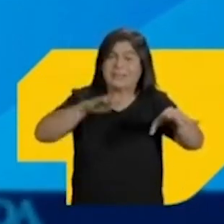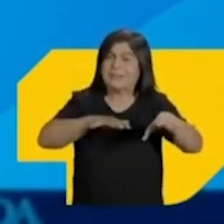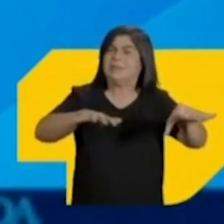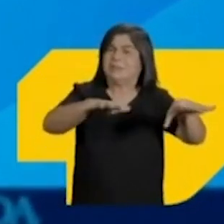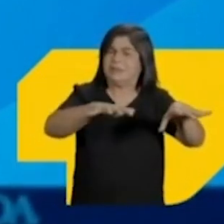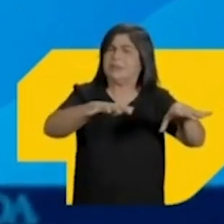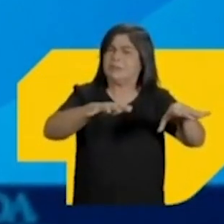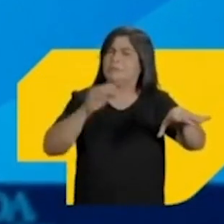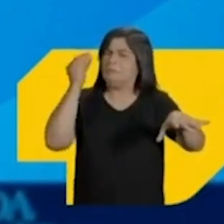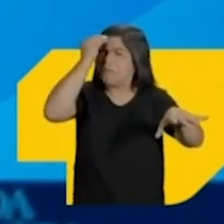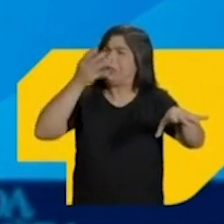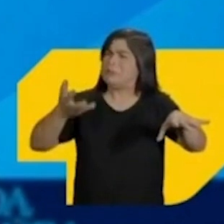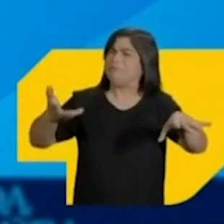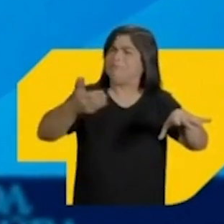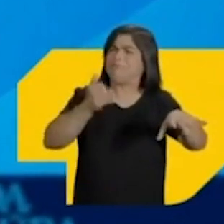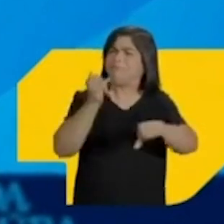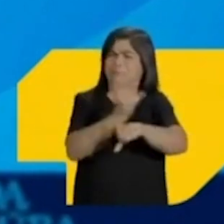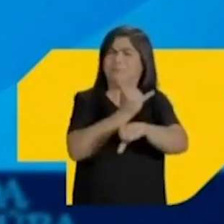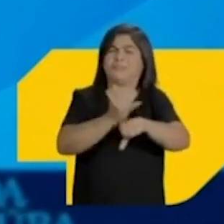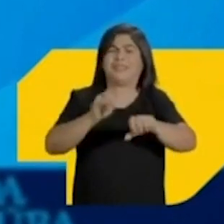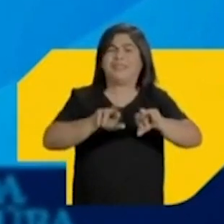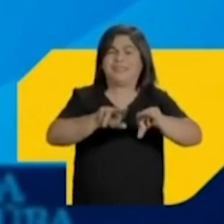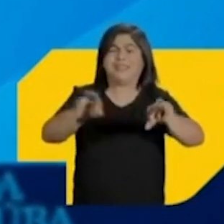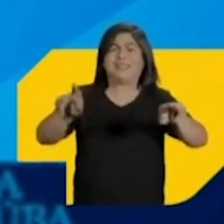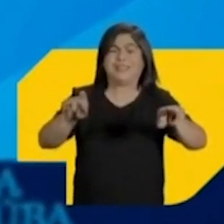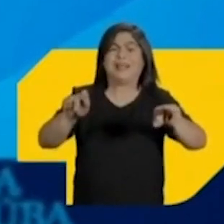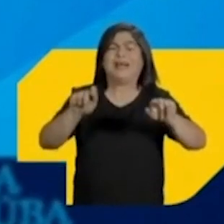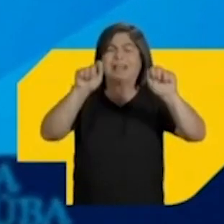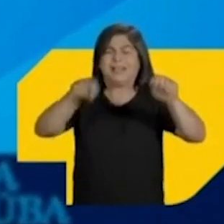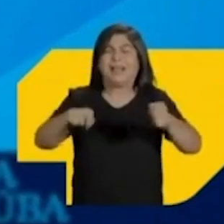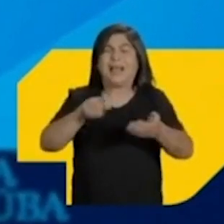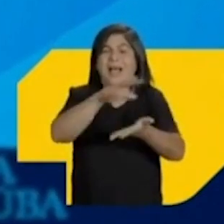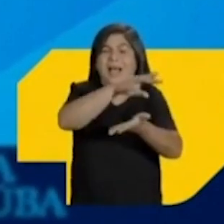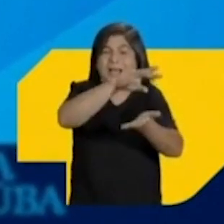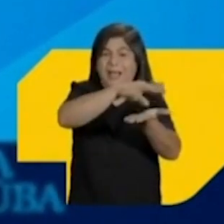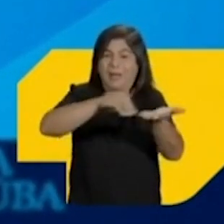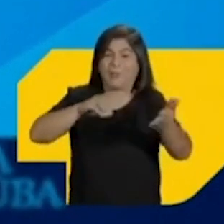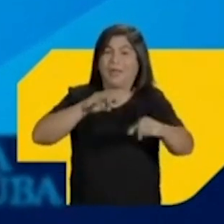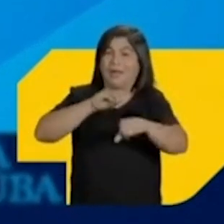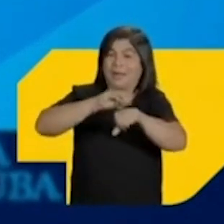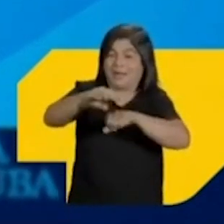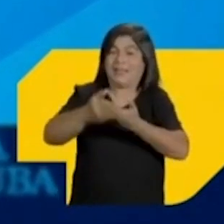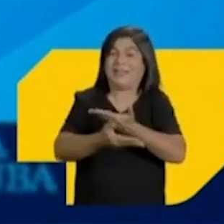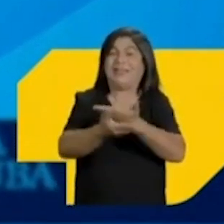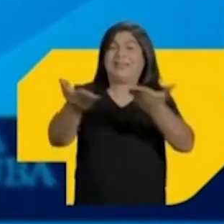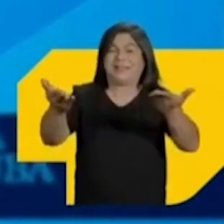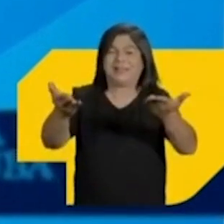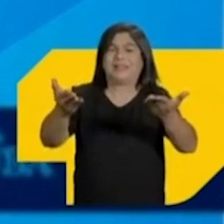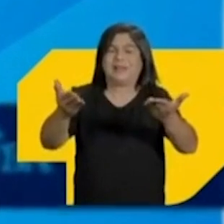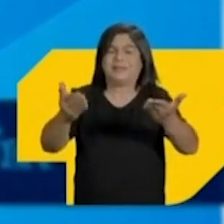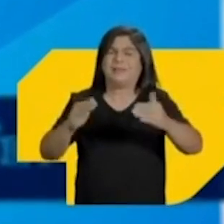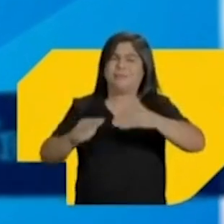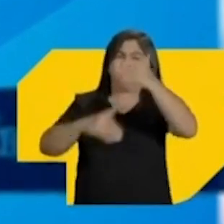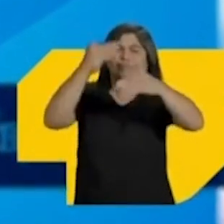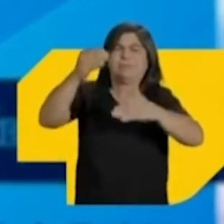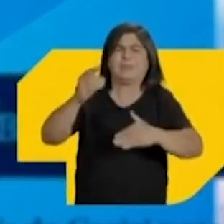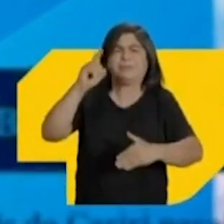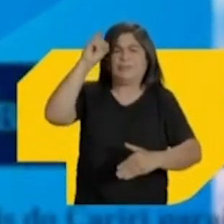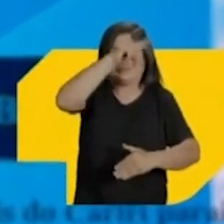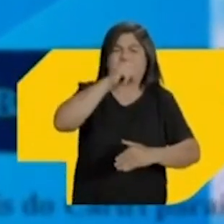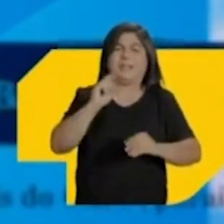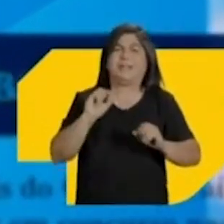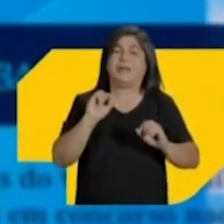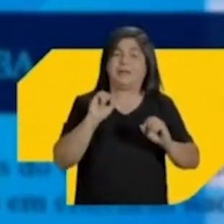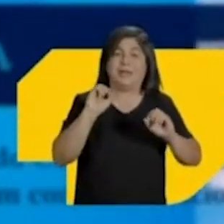Carnaúba, temos um exemplo de experiências inovadoras e ousadas que precisam ser compartilhadas e usadas como modelo para